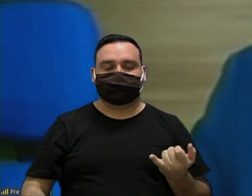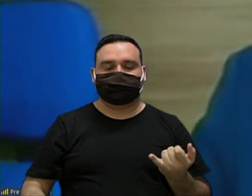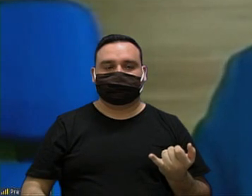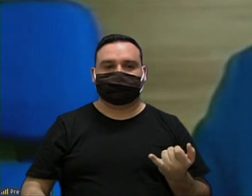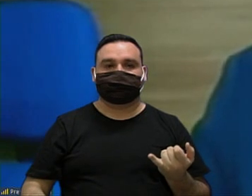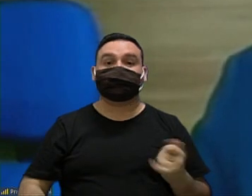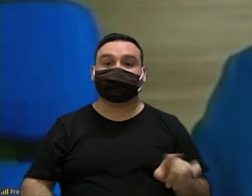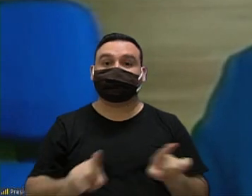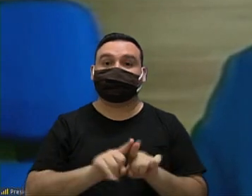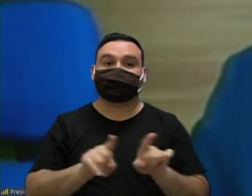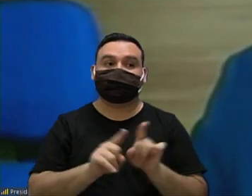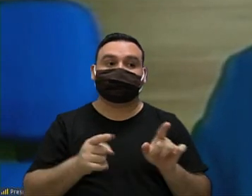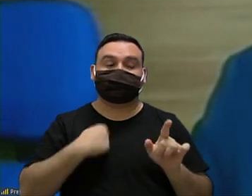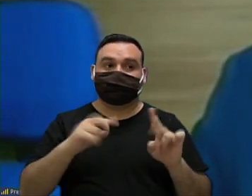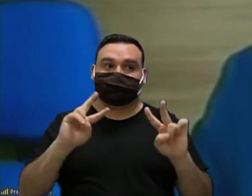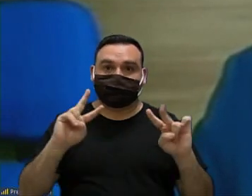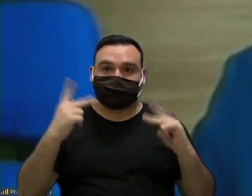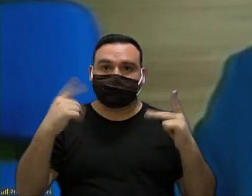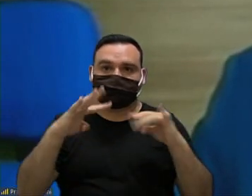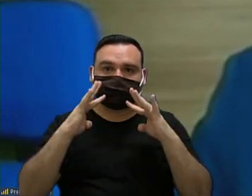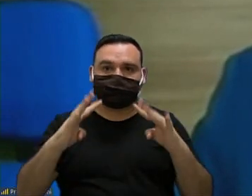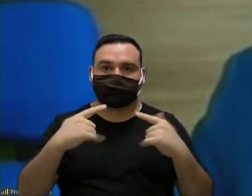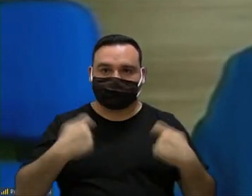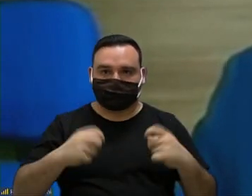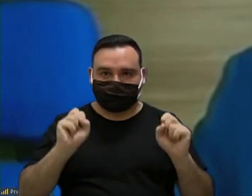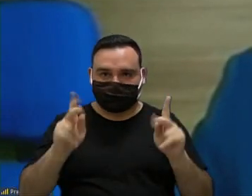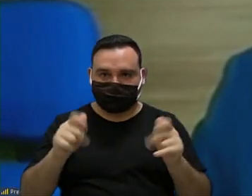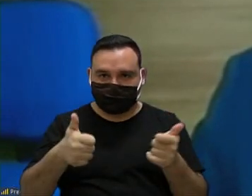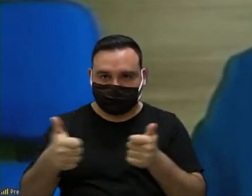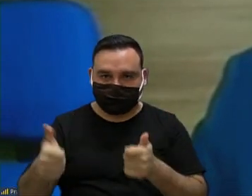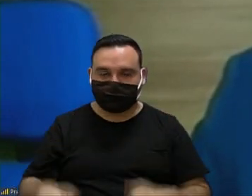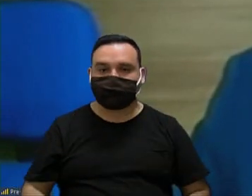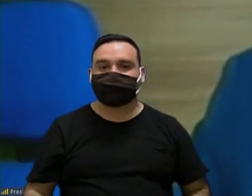e vou redobrar a minha atenção ok pastor